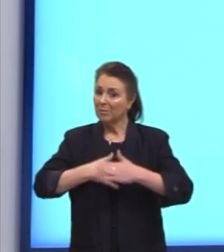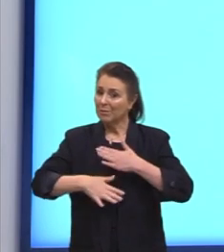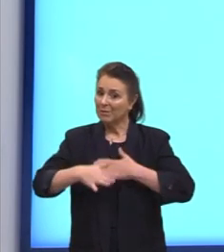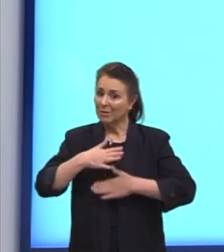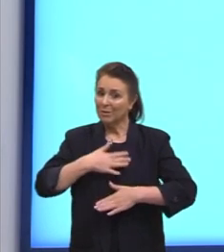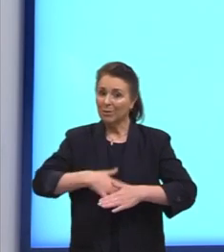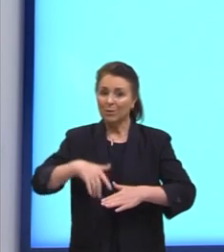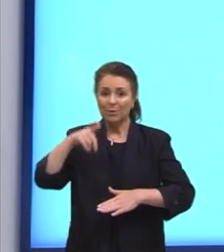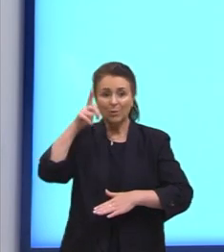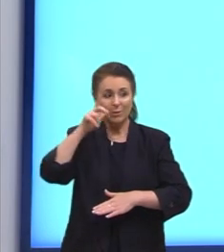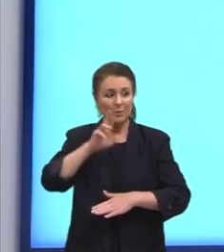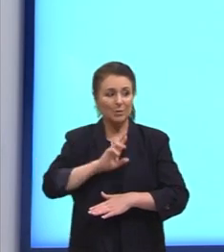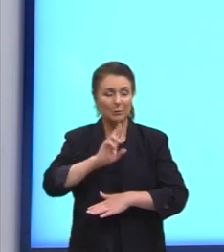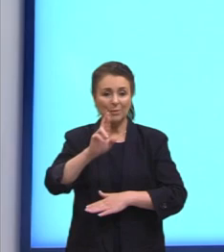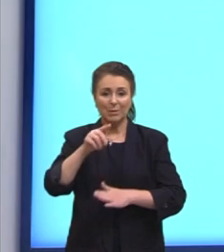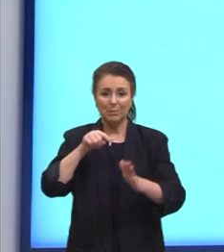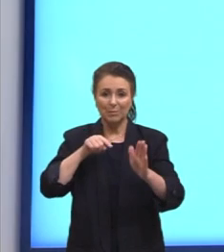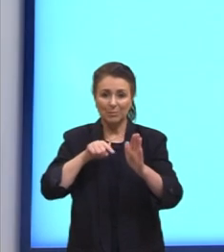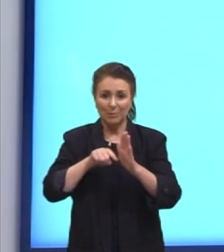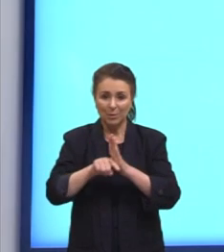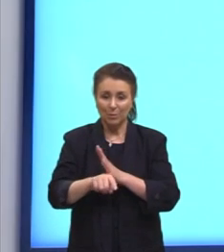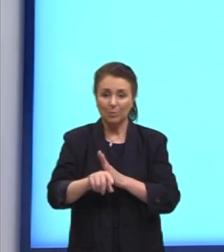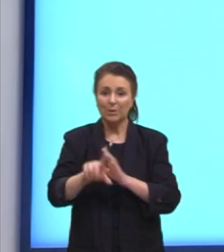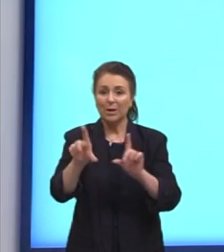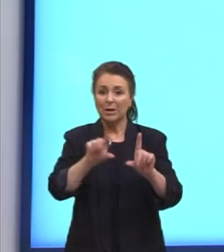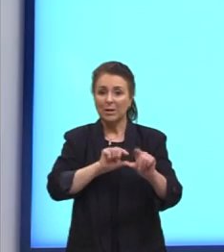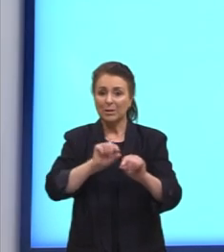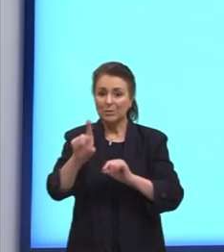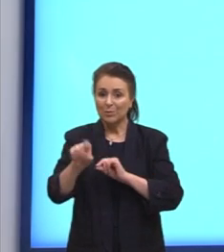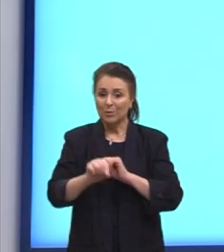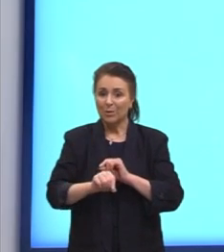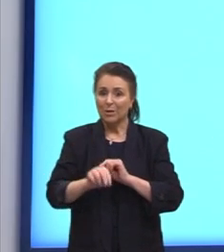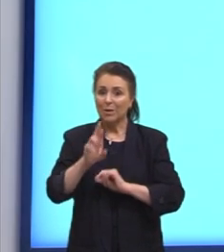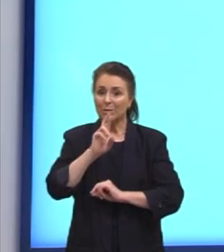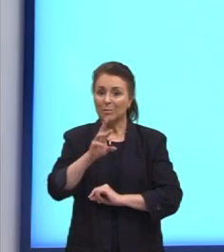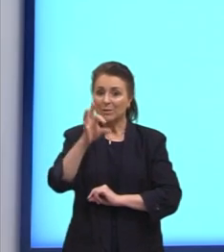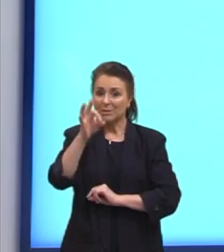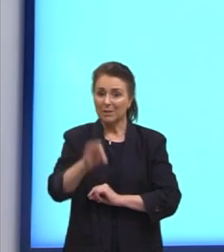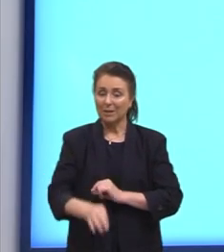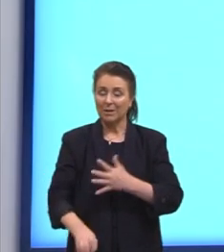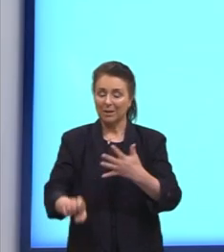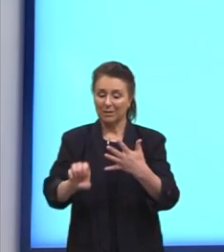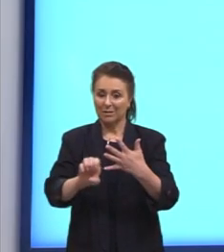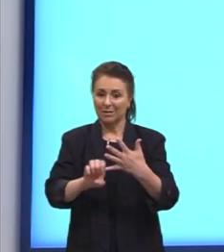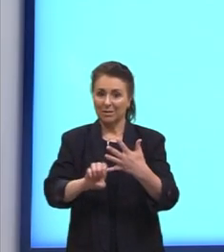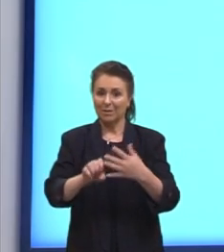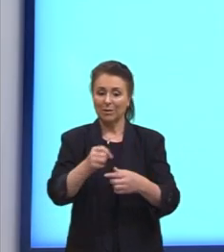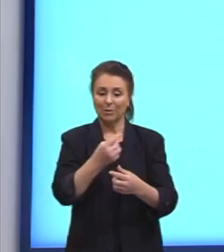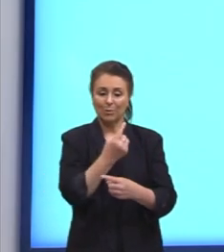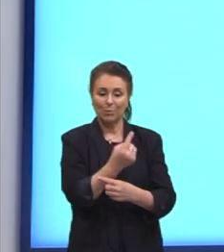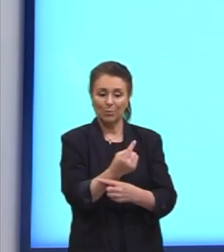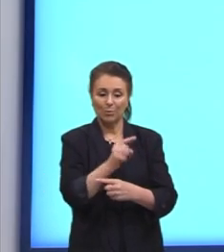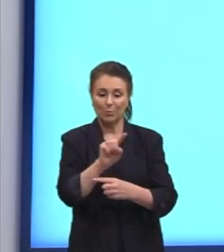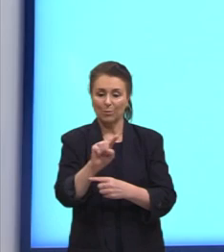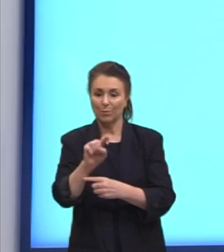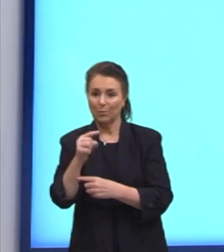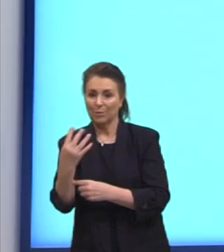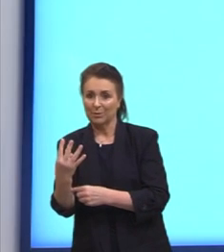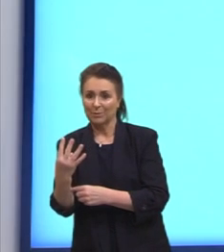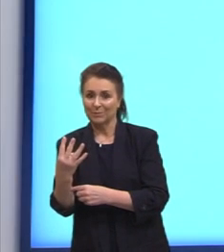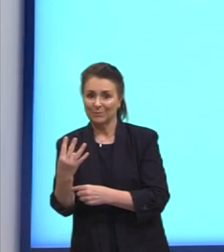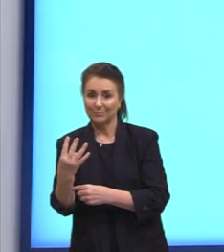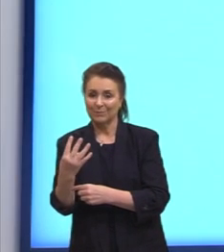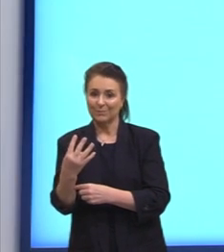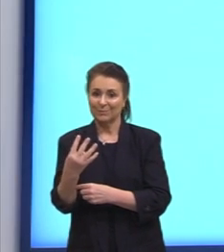conseguimos responder a questão e marcar a alternativa correta, que é a letra E. Um quarto. Então, essa seria